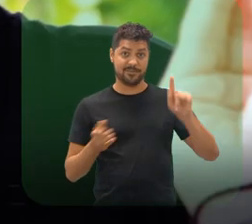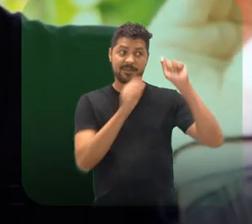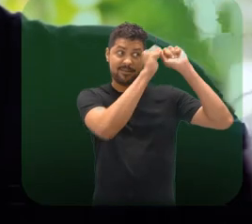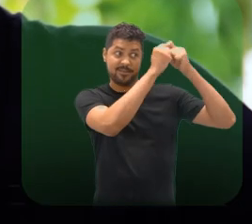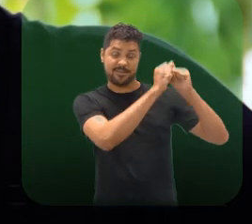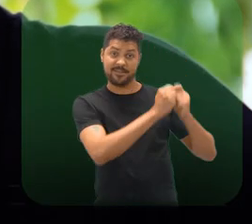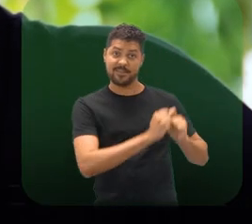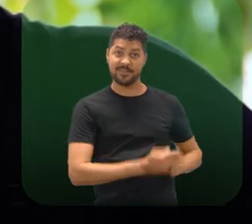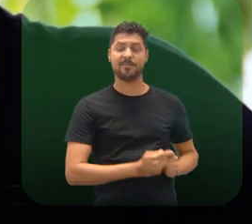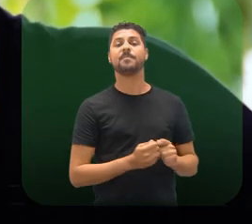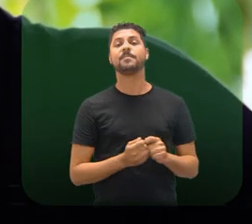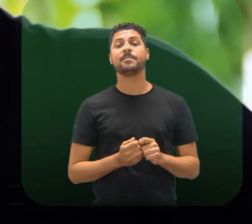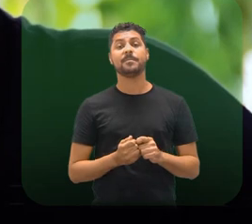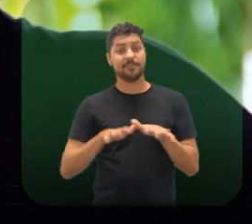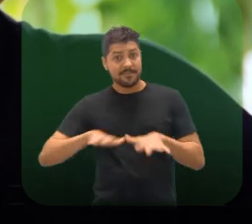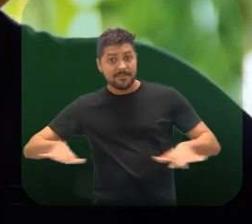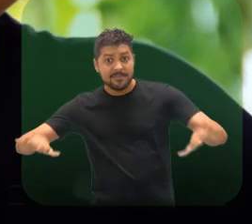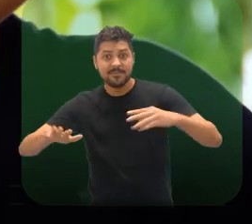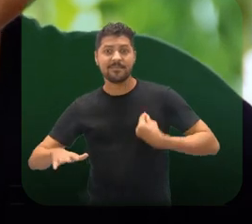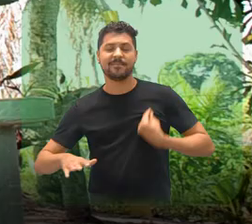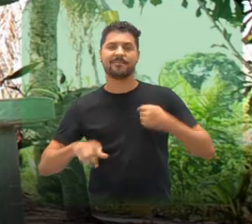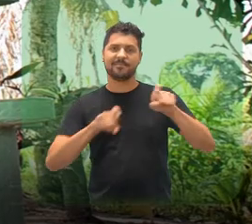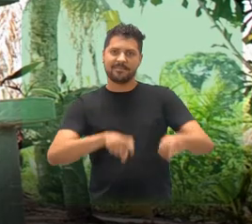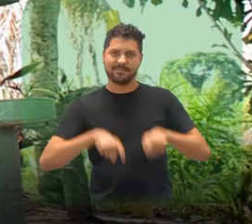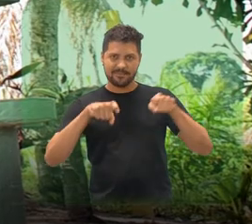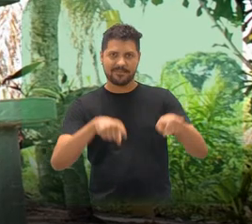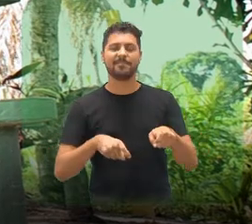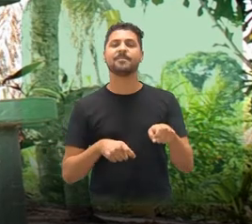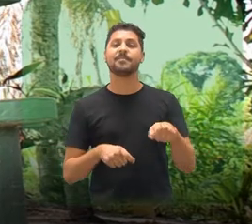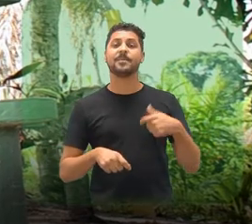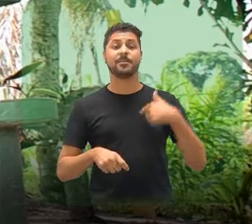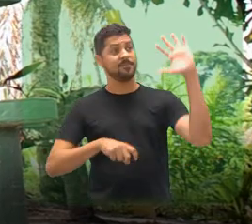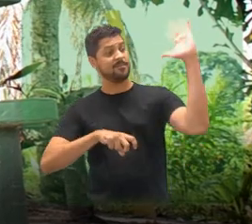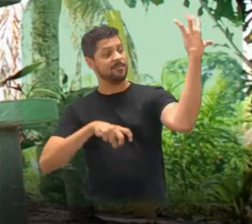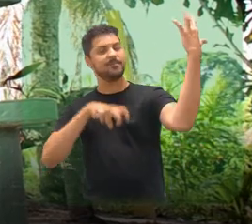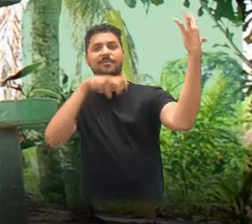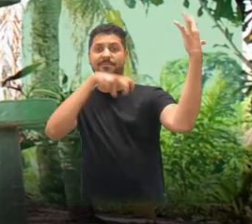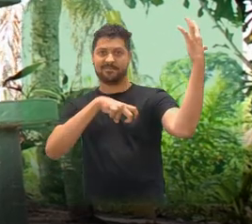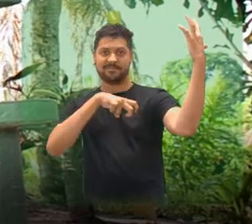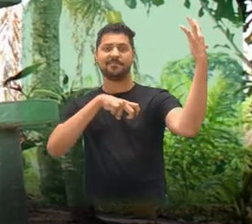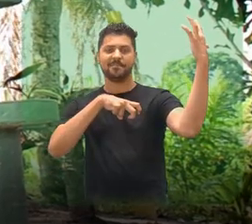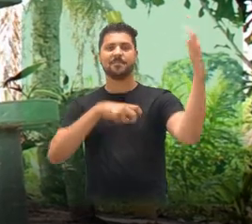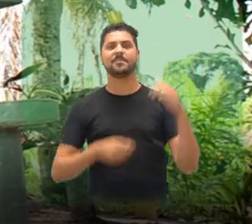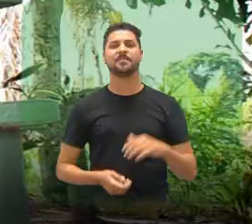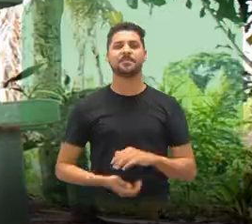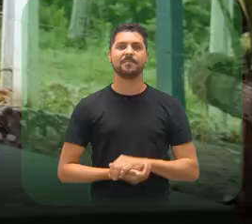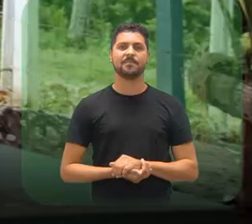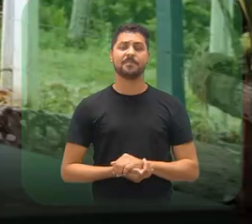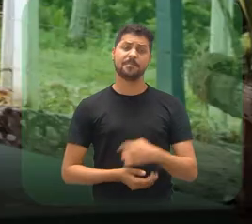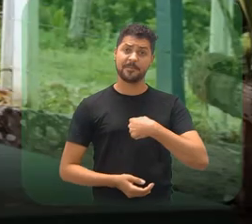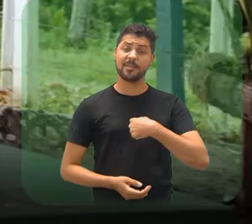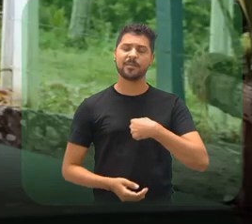meu cabelo está solto, estou numa paisagem rural e estou sentada na frente de um baobá.